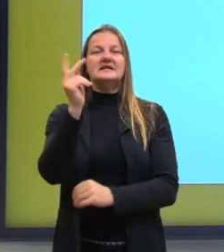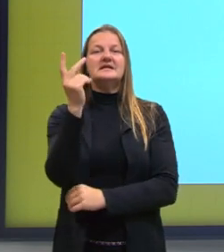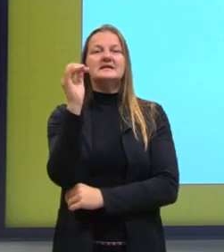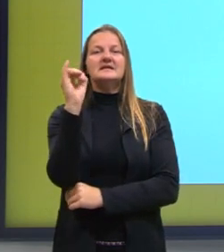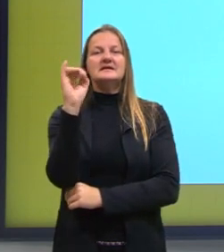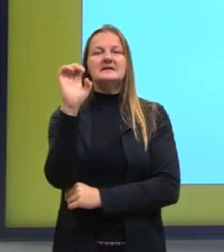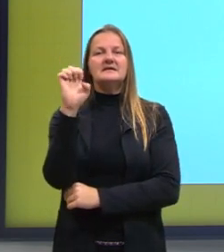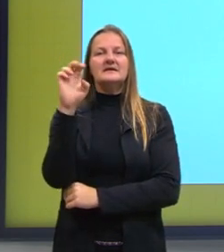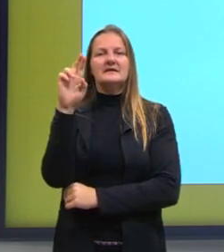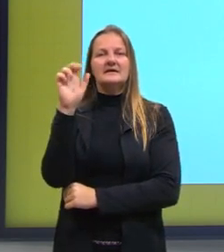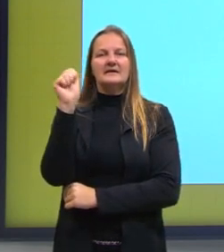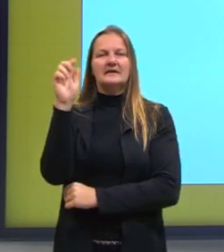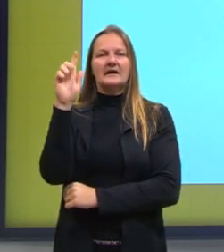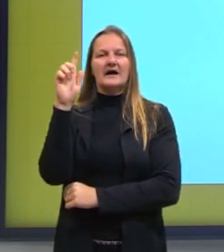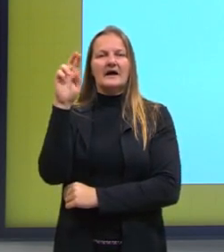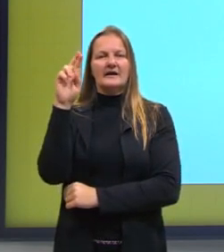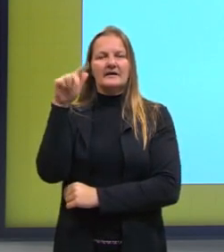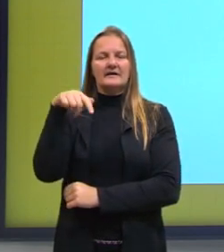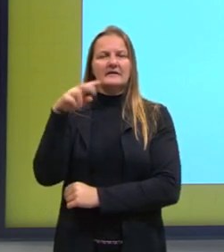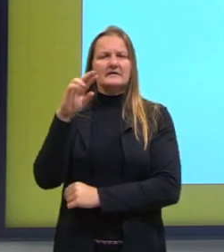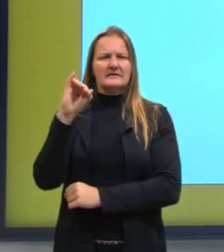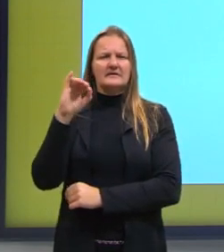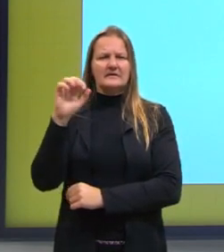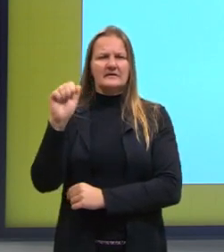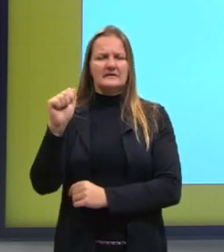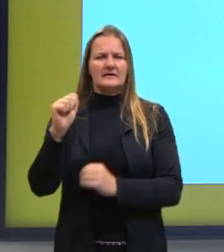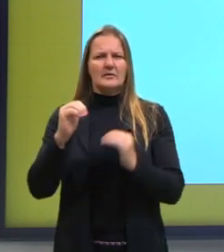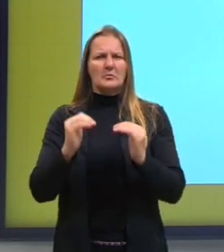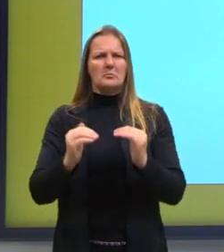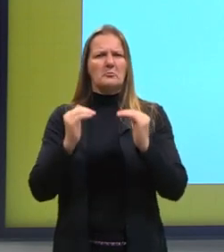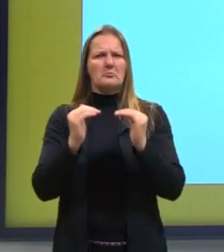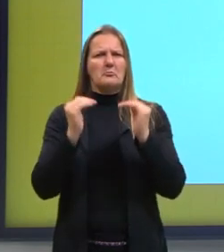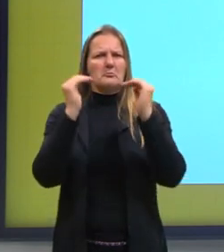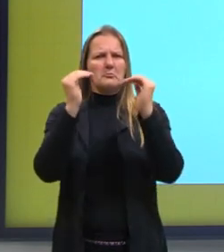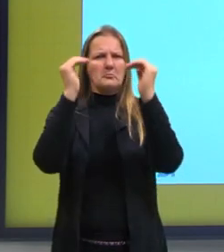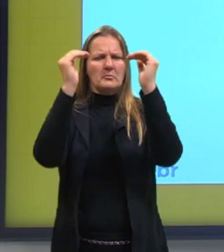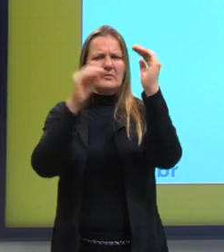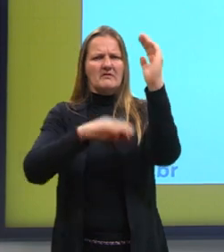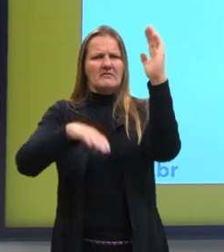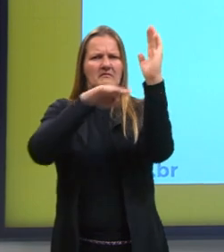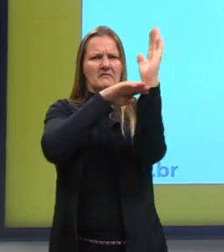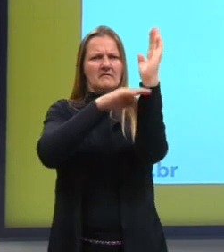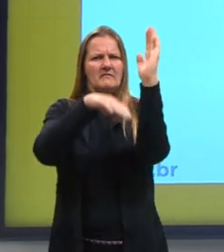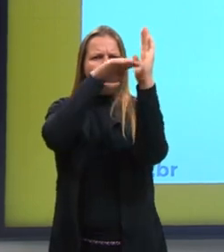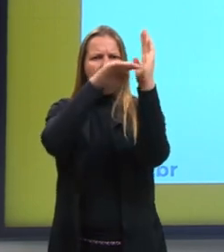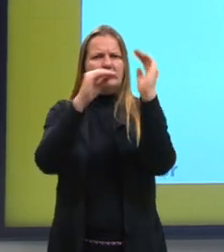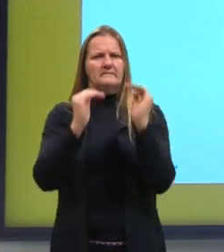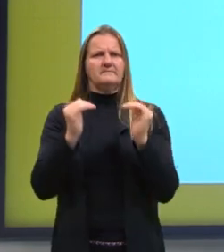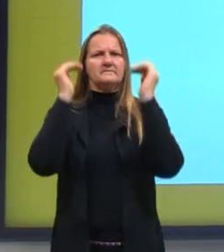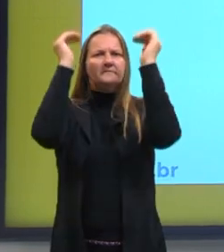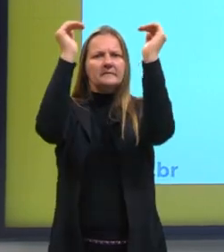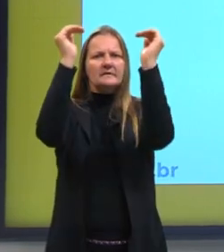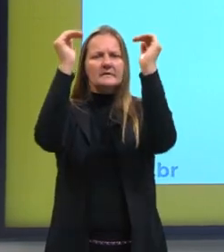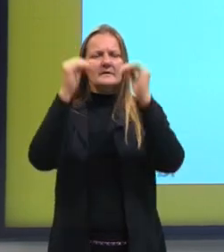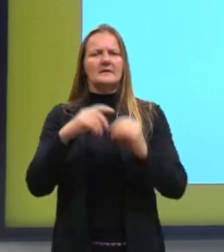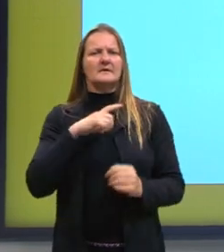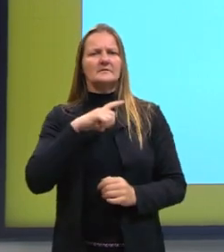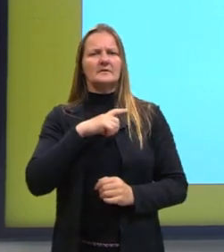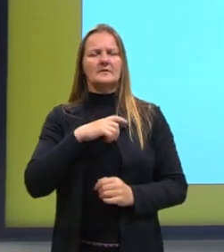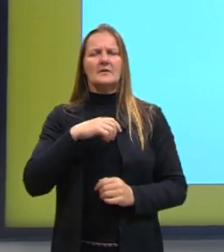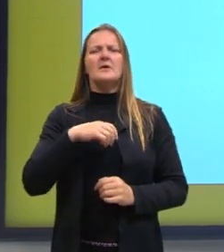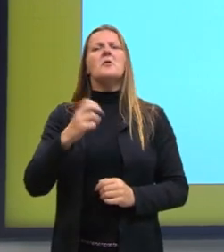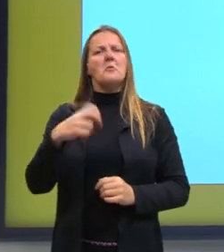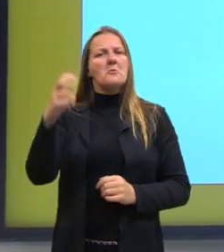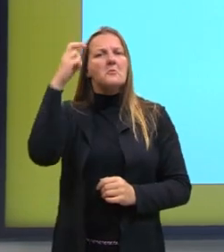sociedades têm esses valores. Então, todas as sociedades têm cultura. Então, quando você ouvir falar essa questão, que uma pessoa que lê